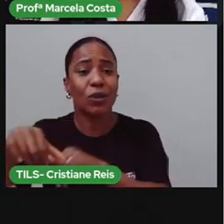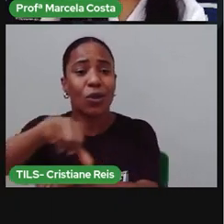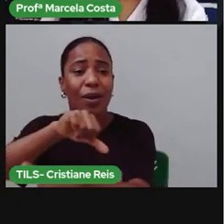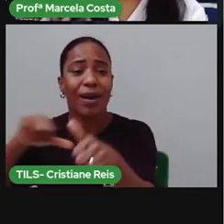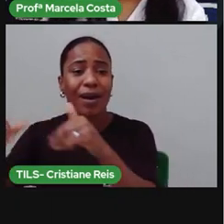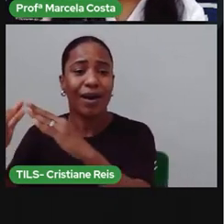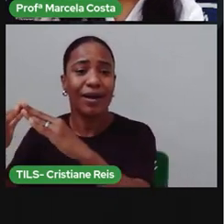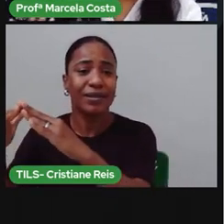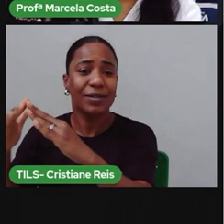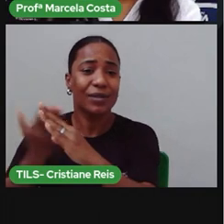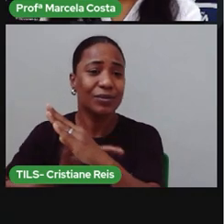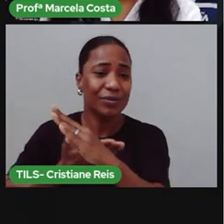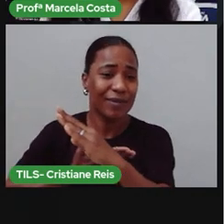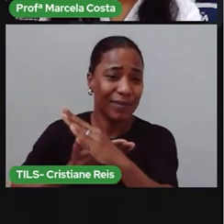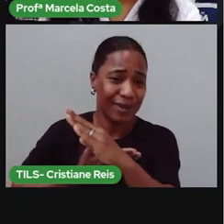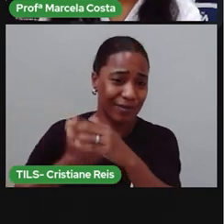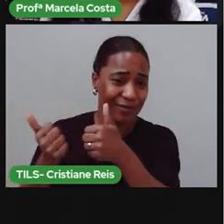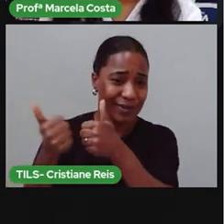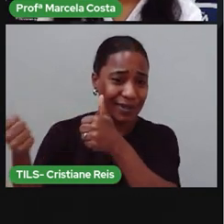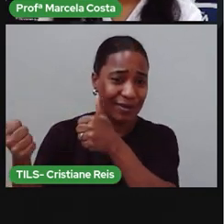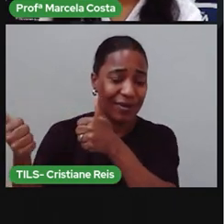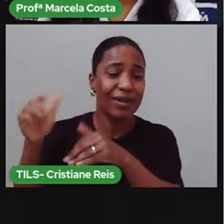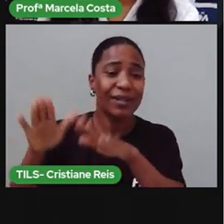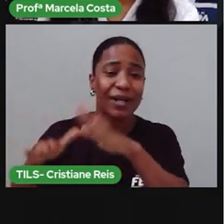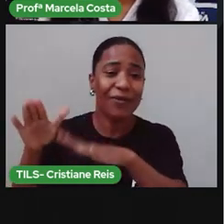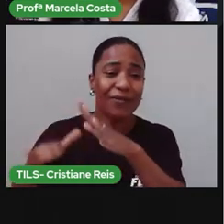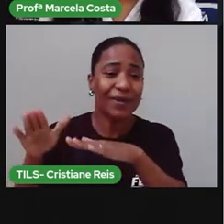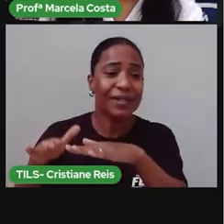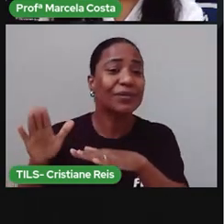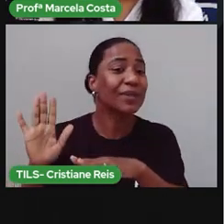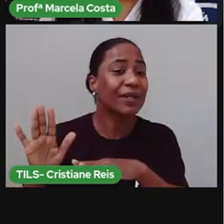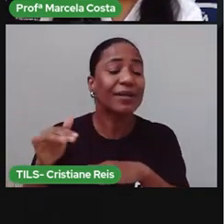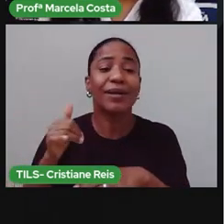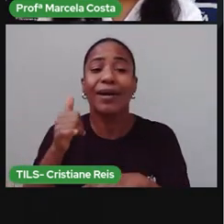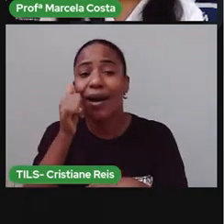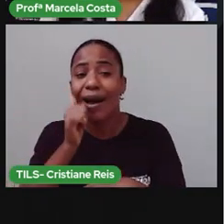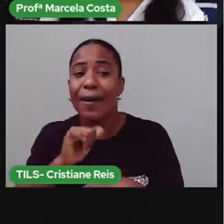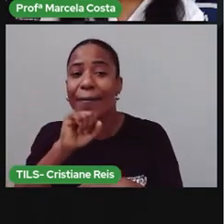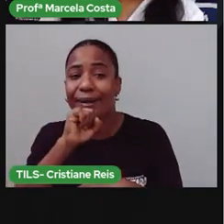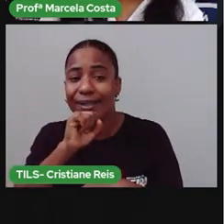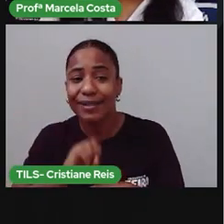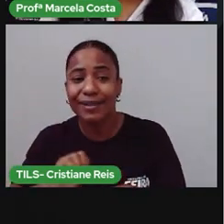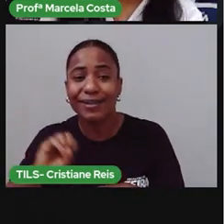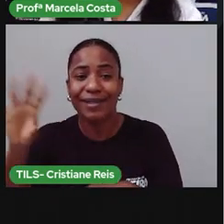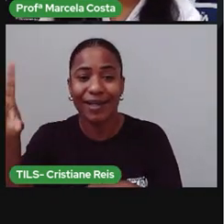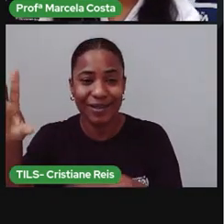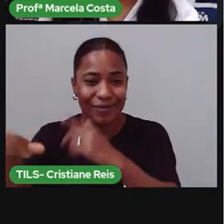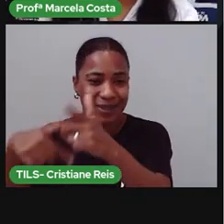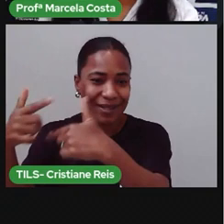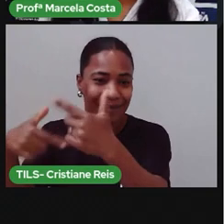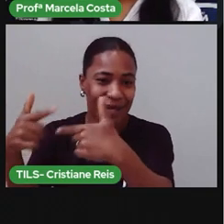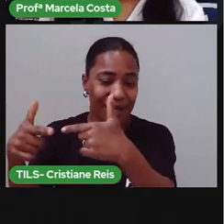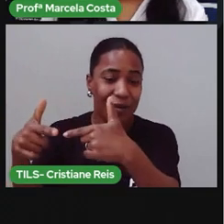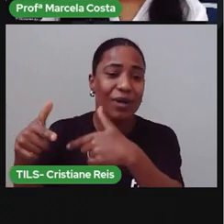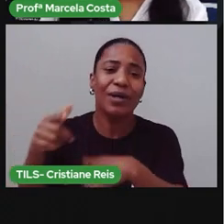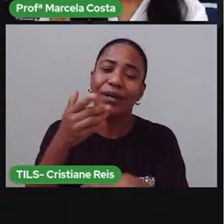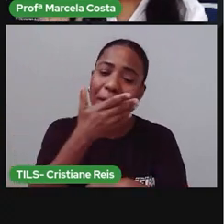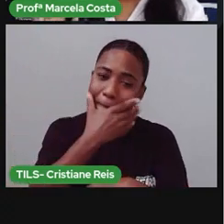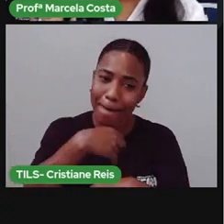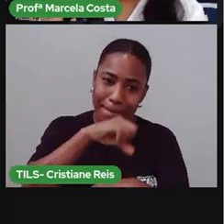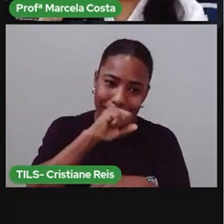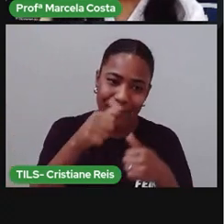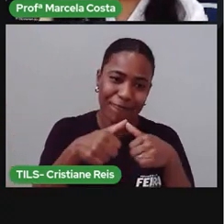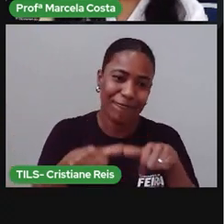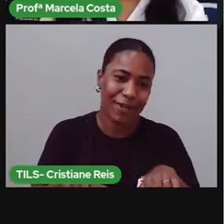e o seu pai, né, dessa coleguinha, fique em casa cuidando dos afazeres domésticos. Então,